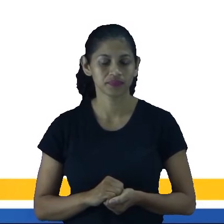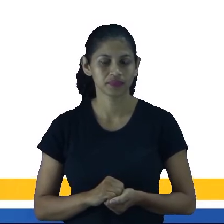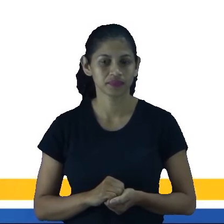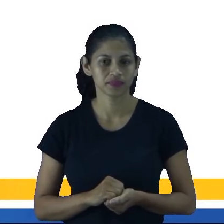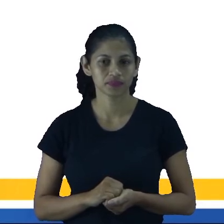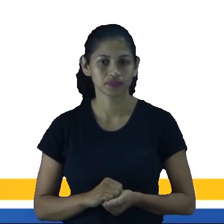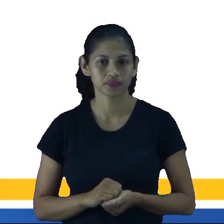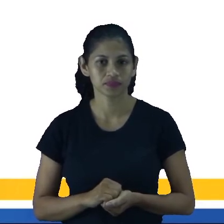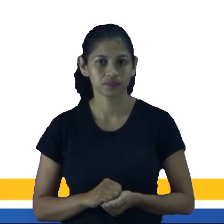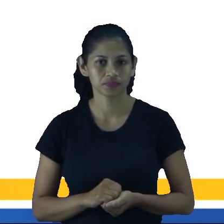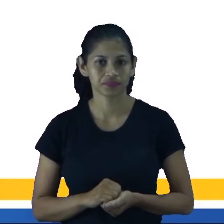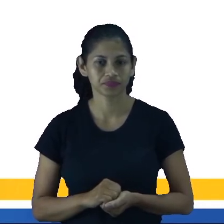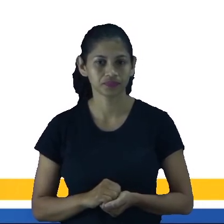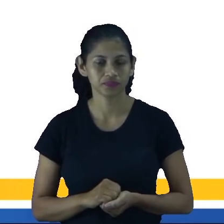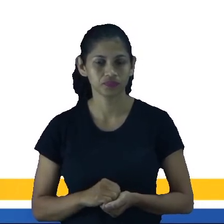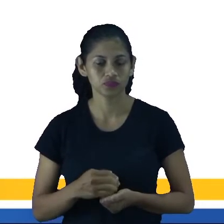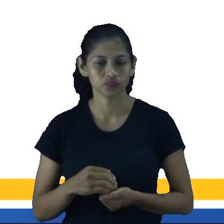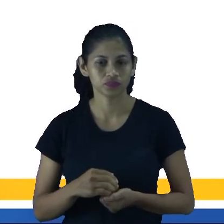né? Que é o gostar.